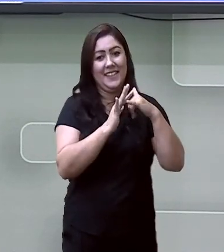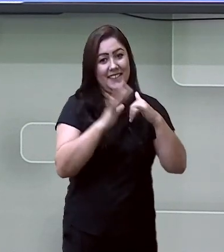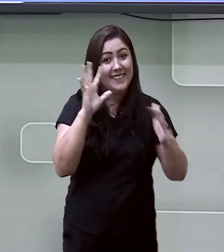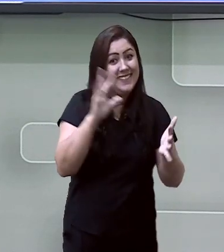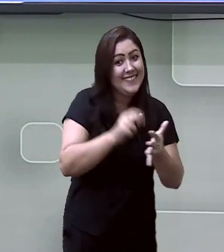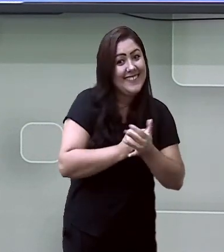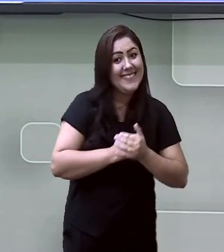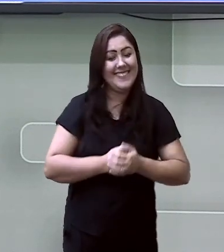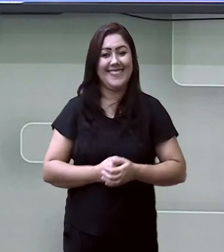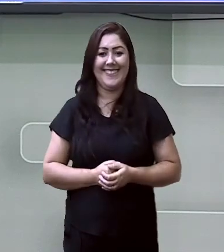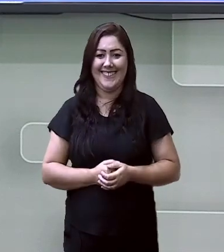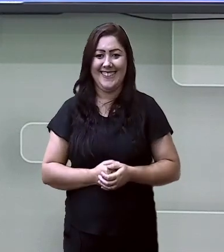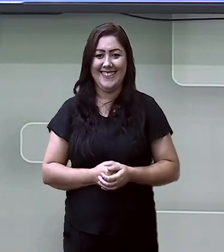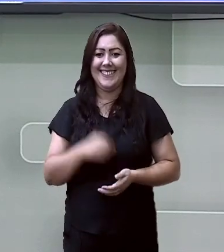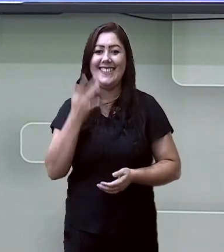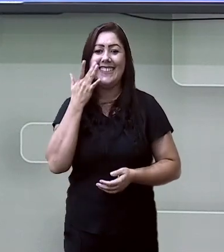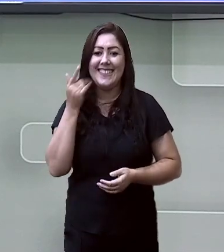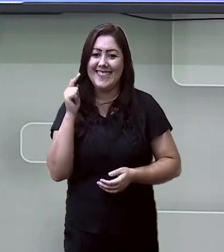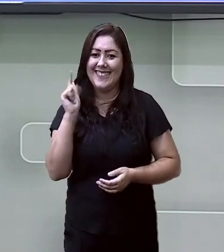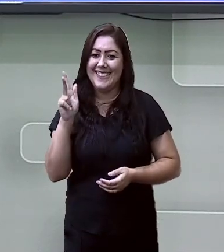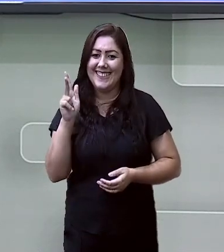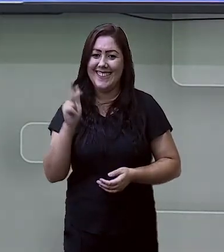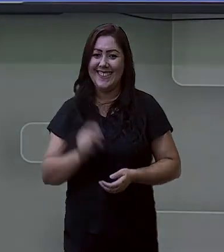canal do YouTube SMEDGV.